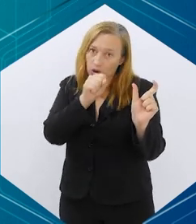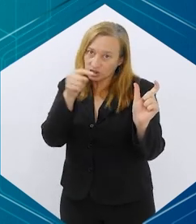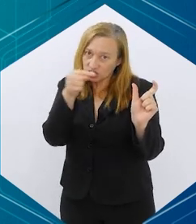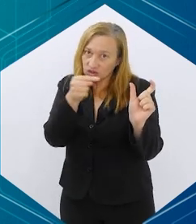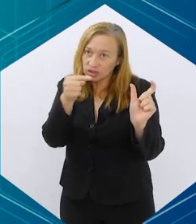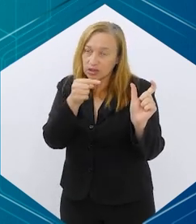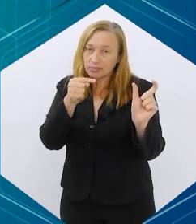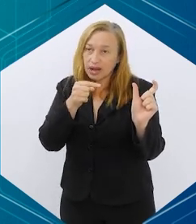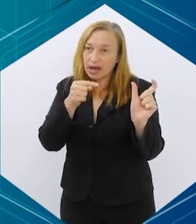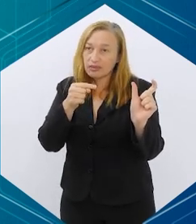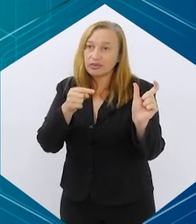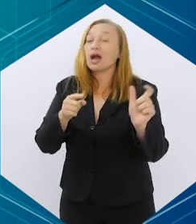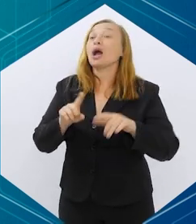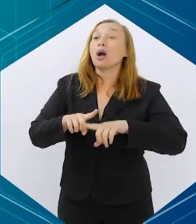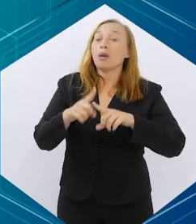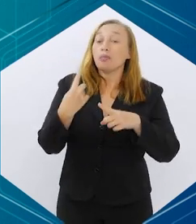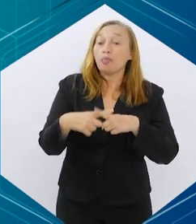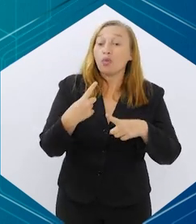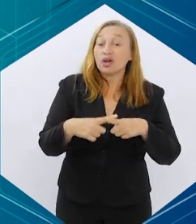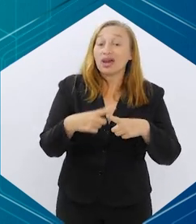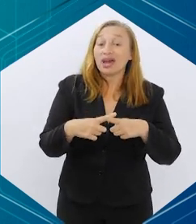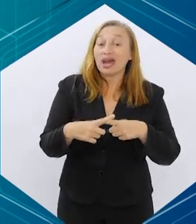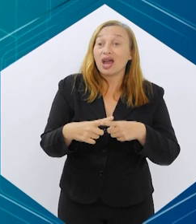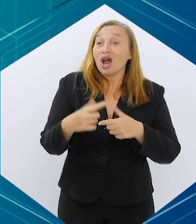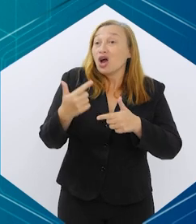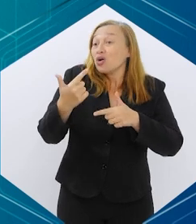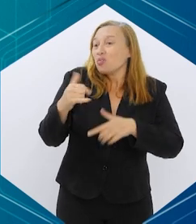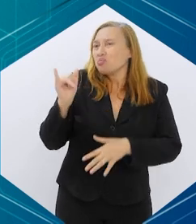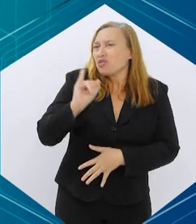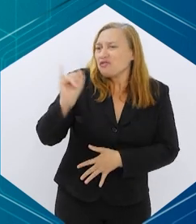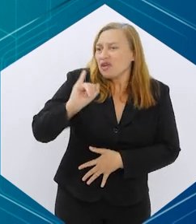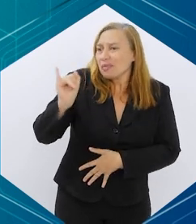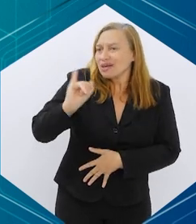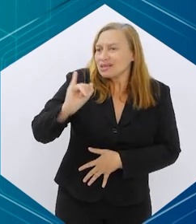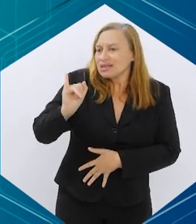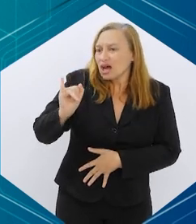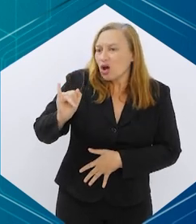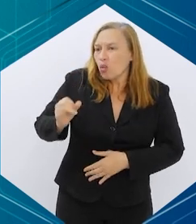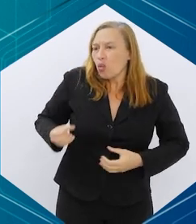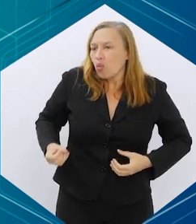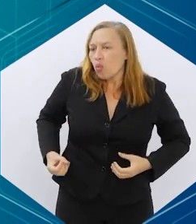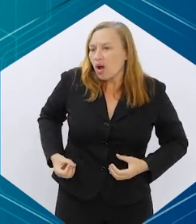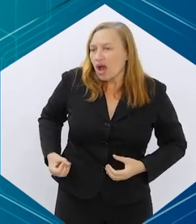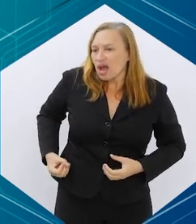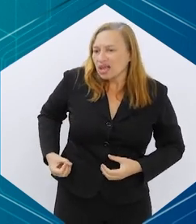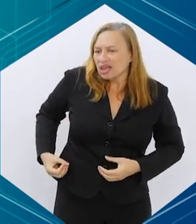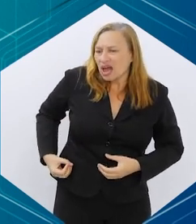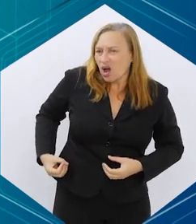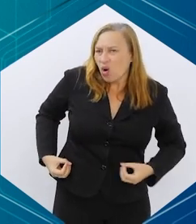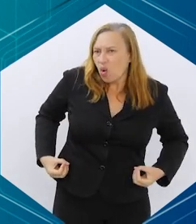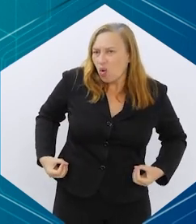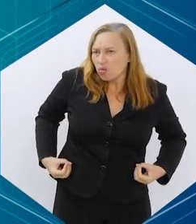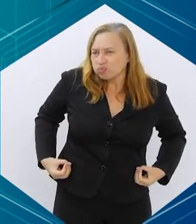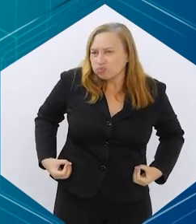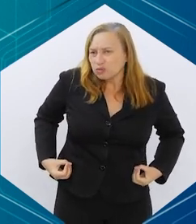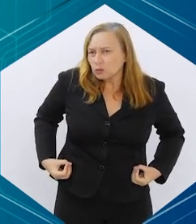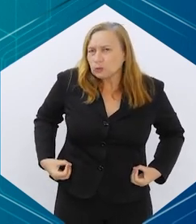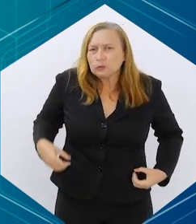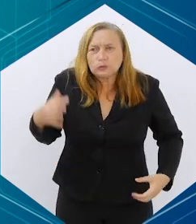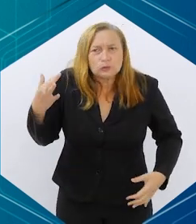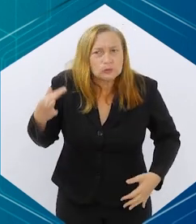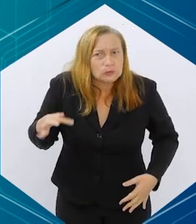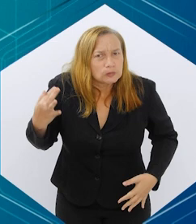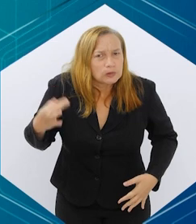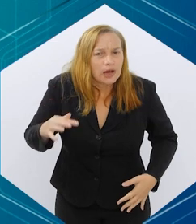com uma doença renal muito grave, já uma fase pré-dialítica, a gente toma mais cuidado. Pacientes com doença hepática muito